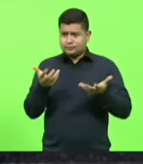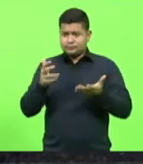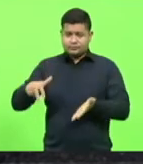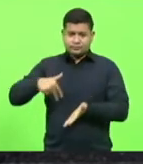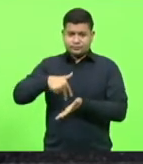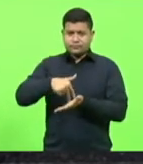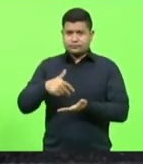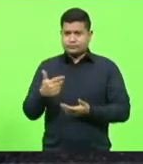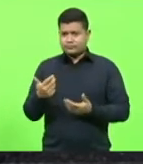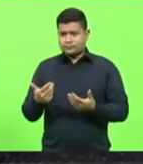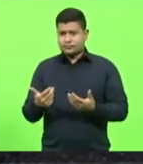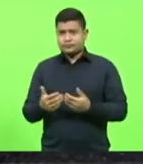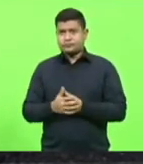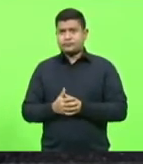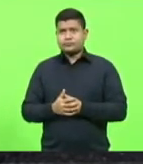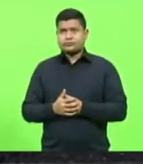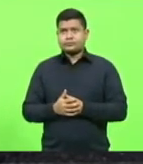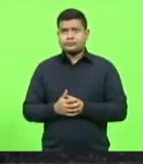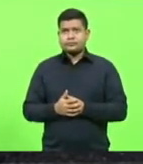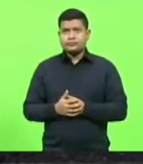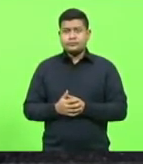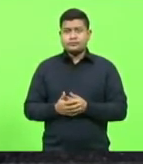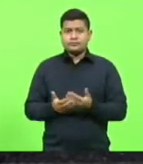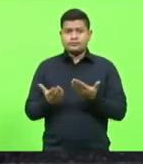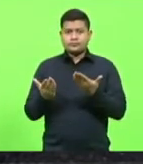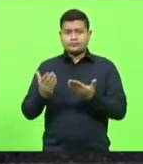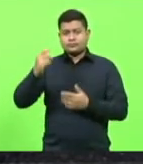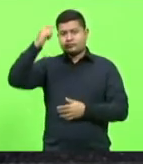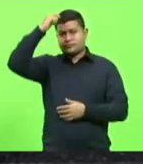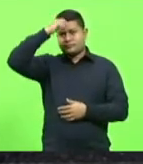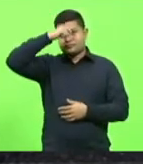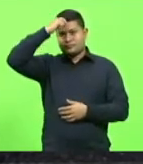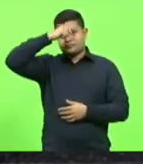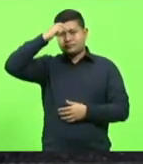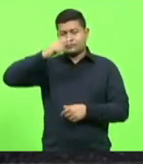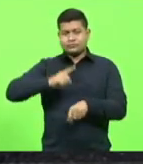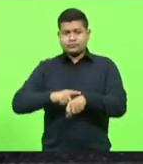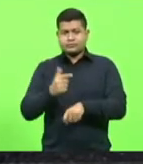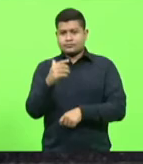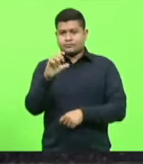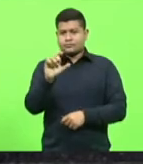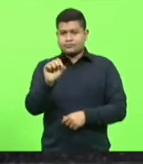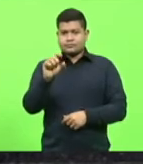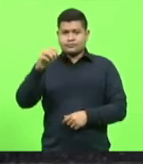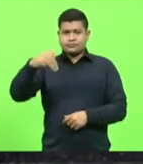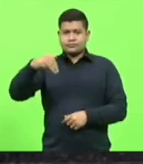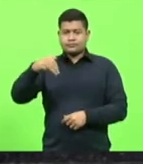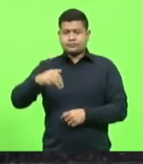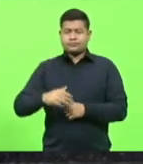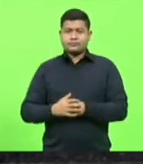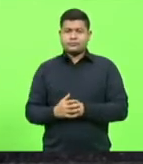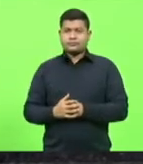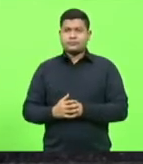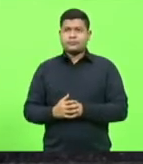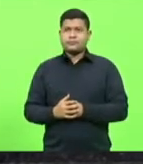da palavra. Deputado Maurício Scudillac. Dez minutos, deputado. Obrigado,